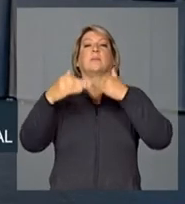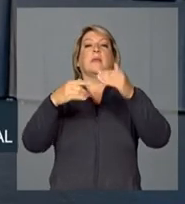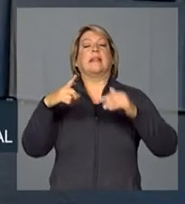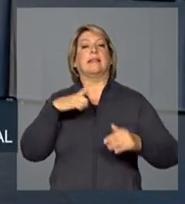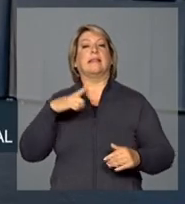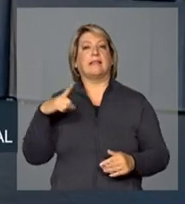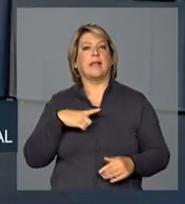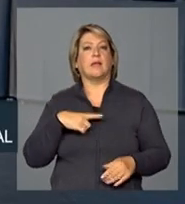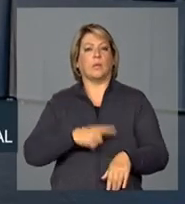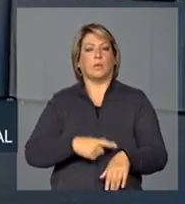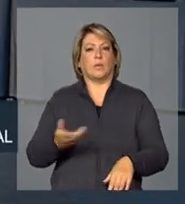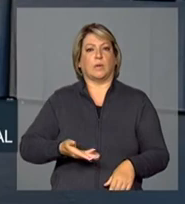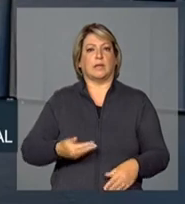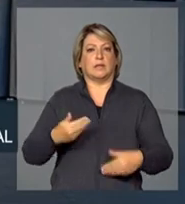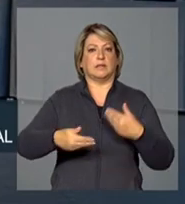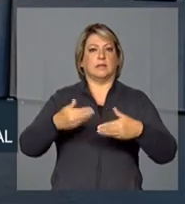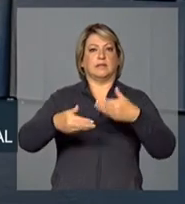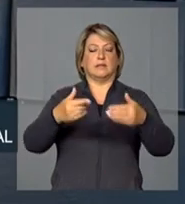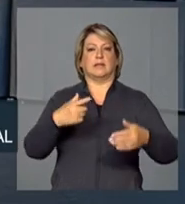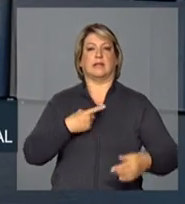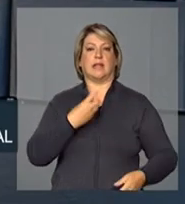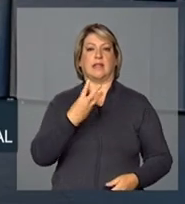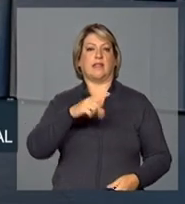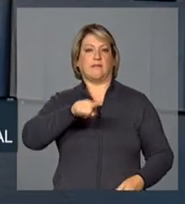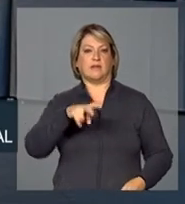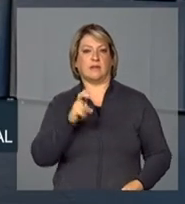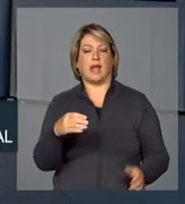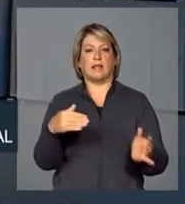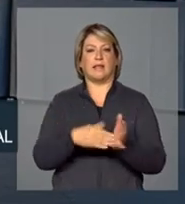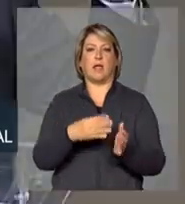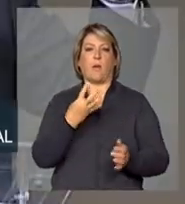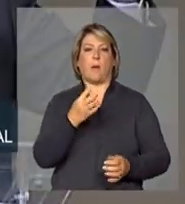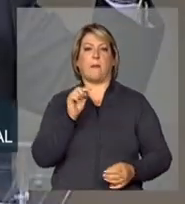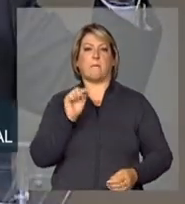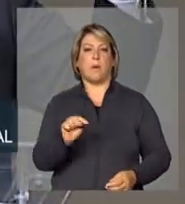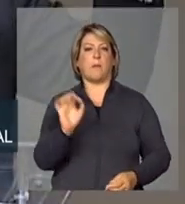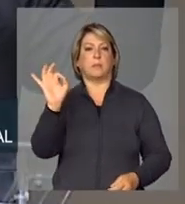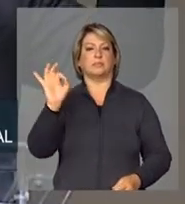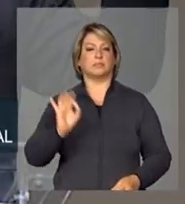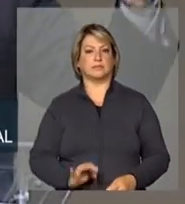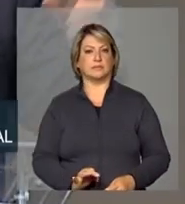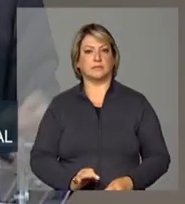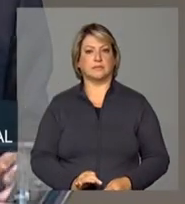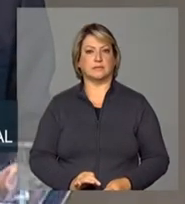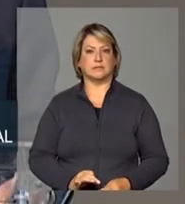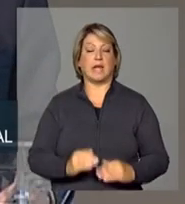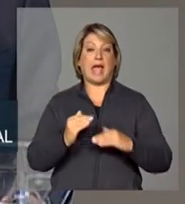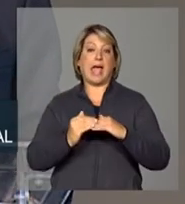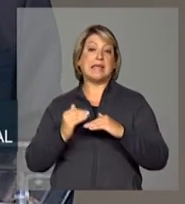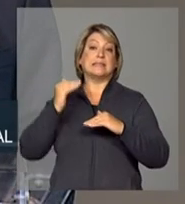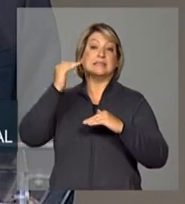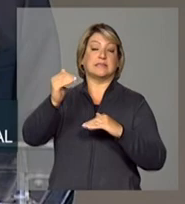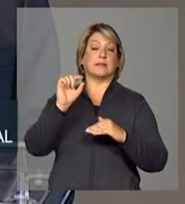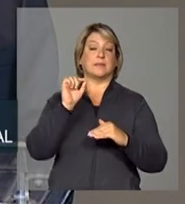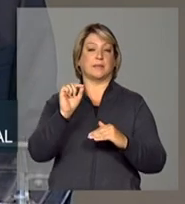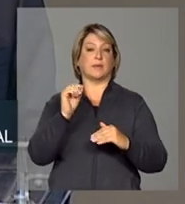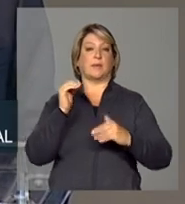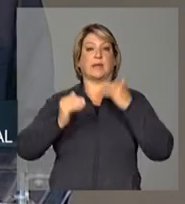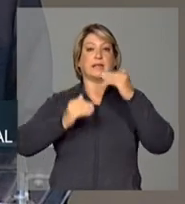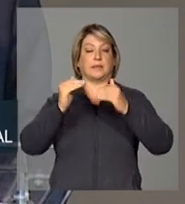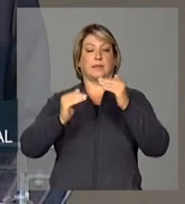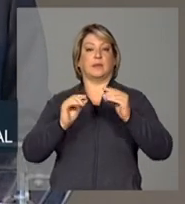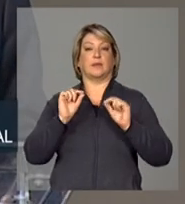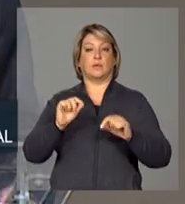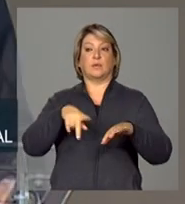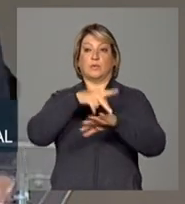ritmo de crescimento de 3,5 a 4 pontos de percentagem acima do crescimento das economias